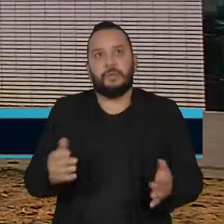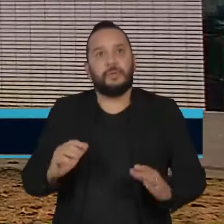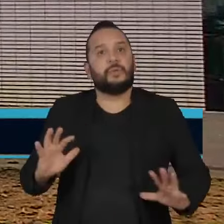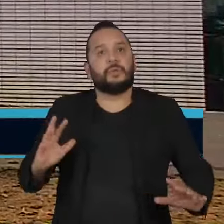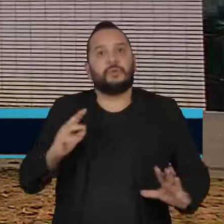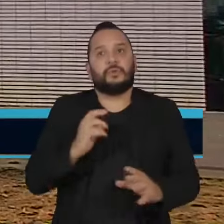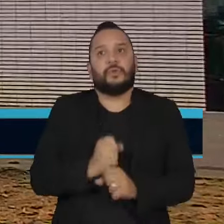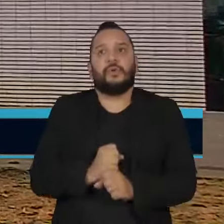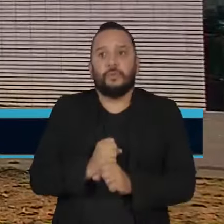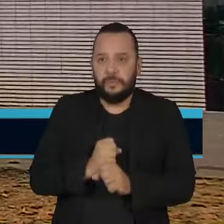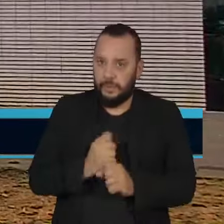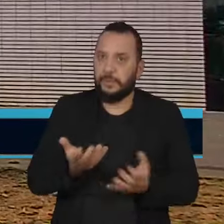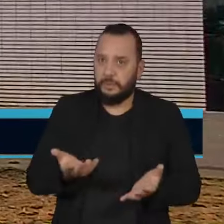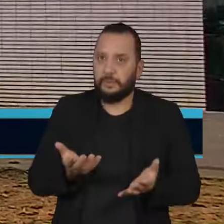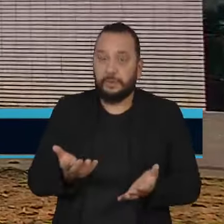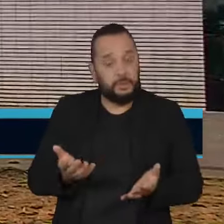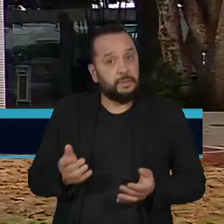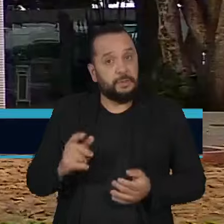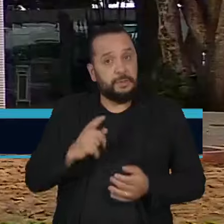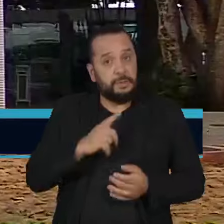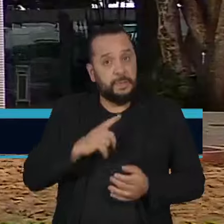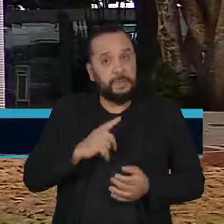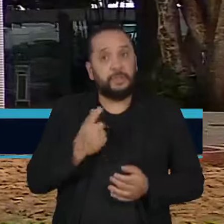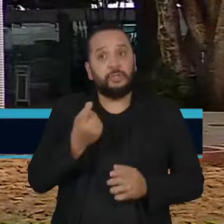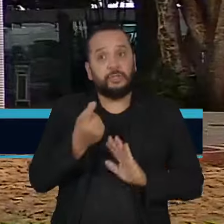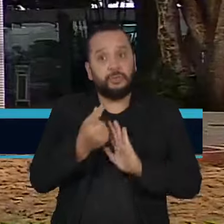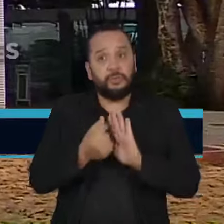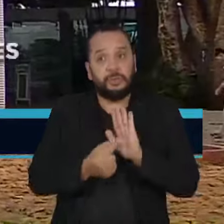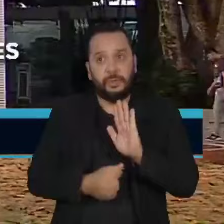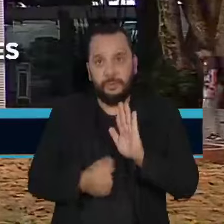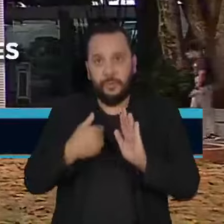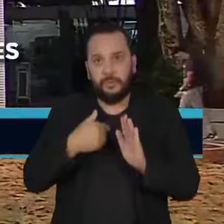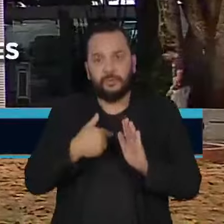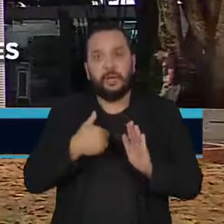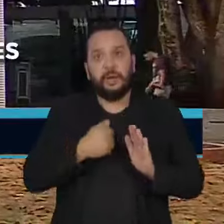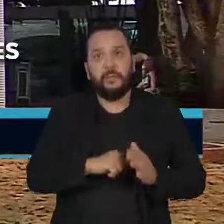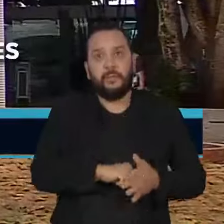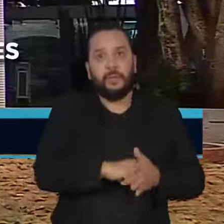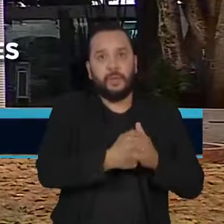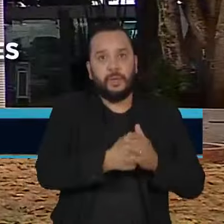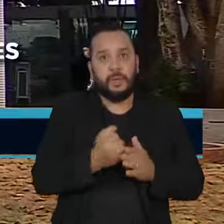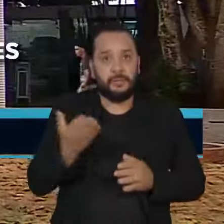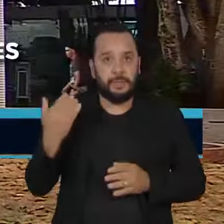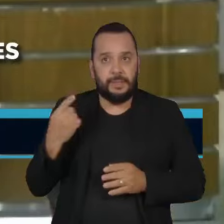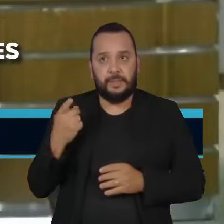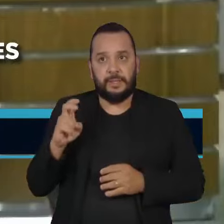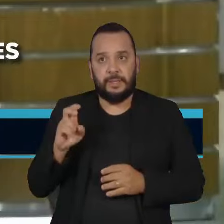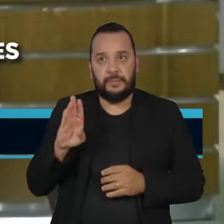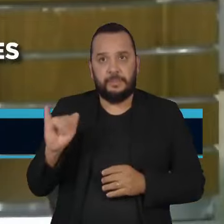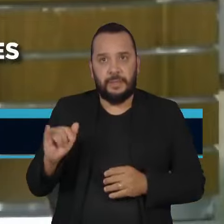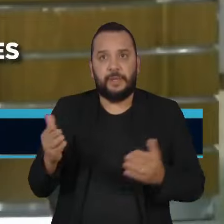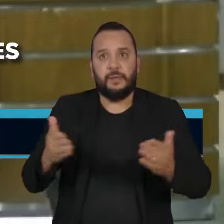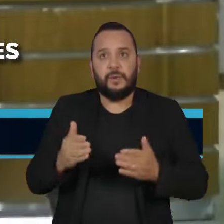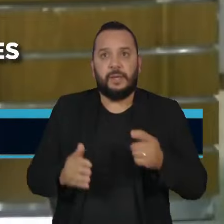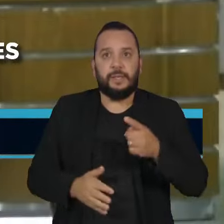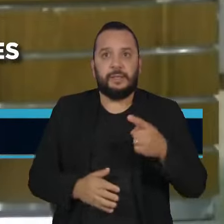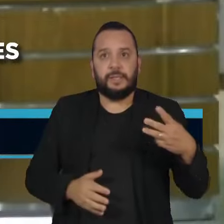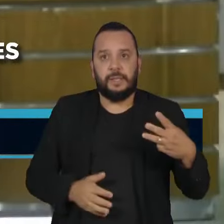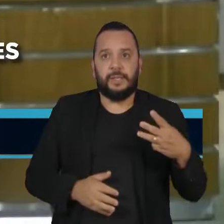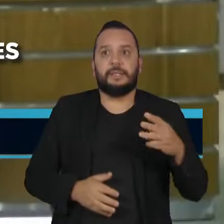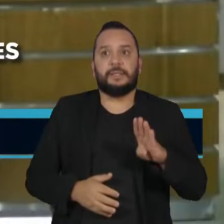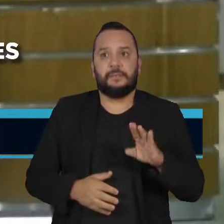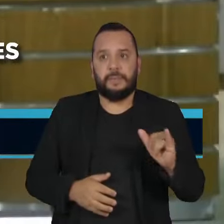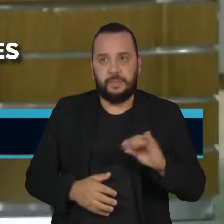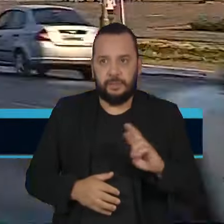total, portanto, o congelamento de verbas do orçamento baixou de 15 bilhões para pouco mais de 13